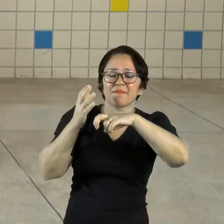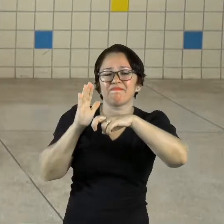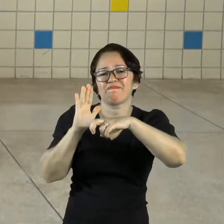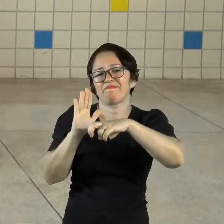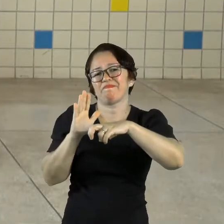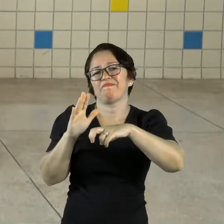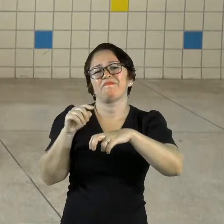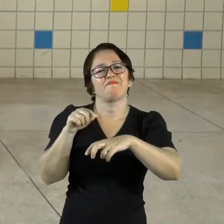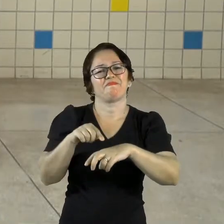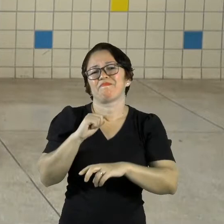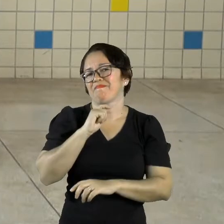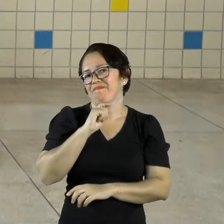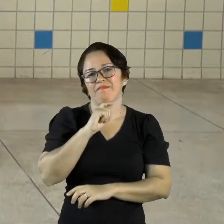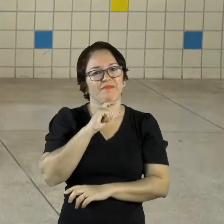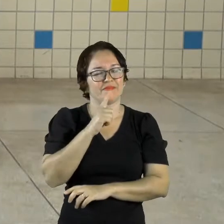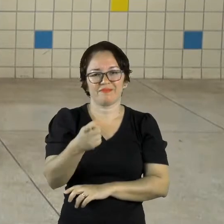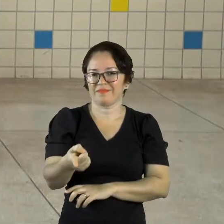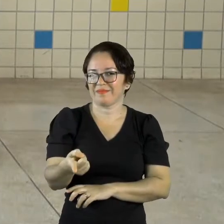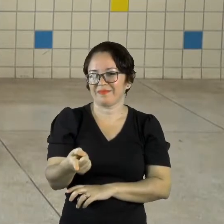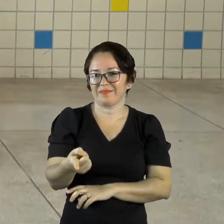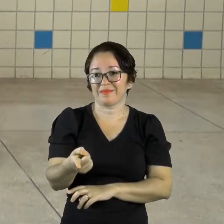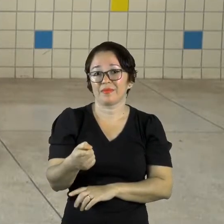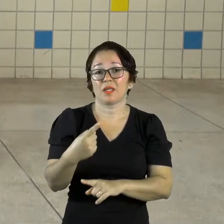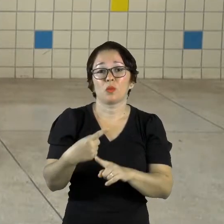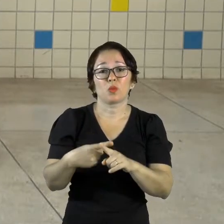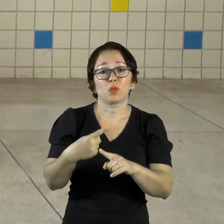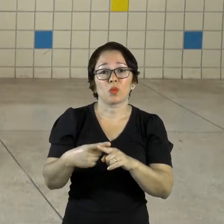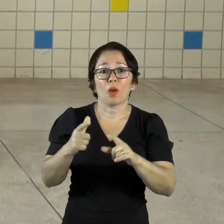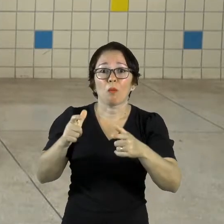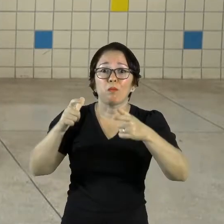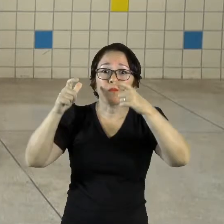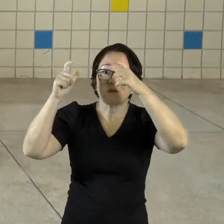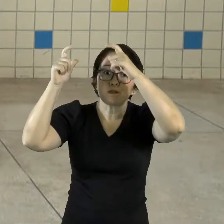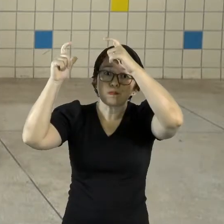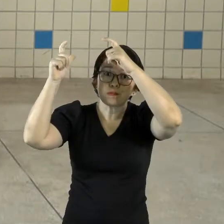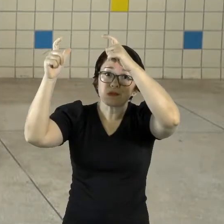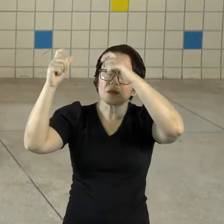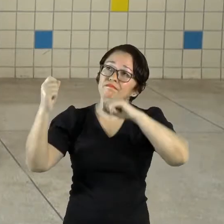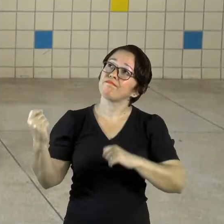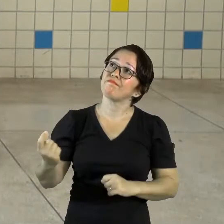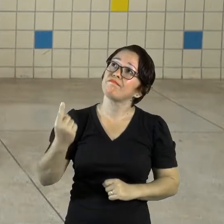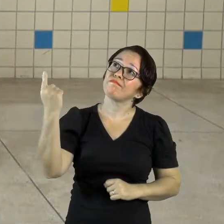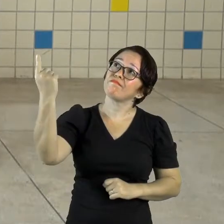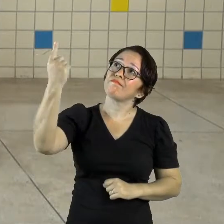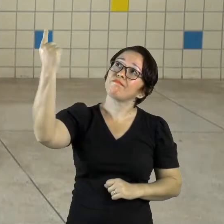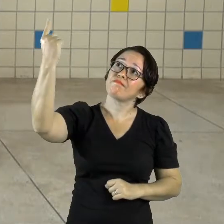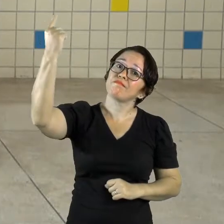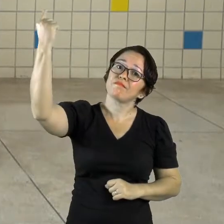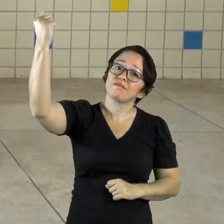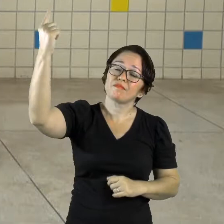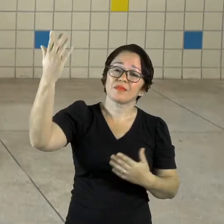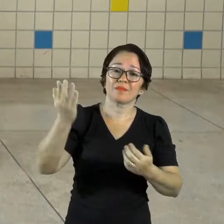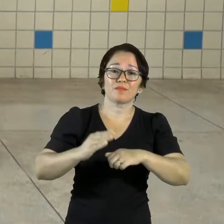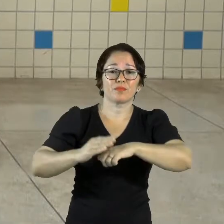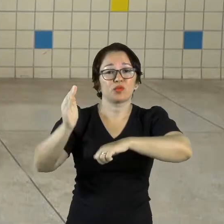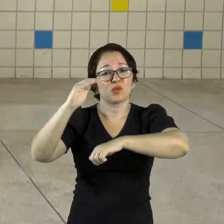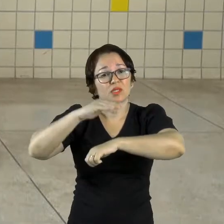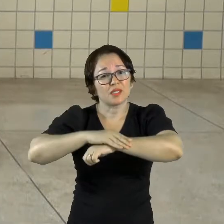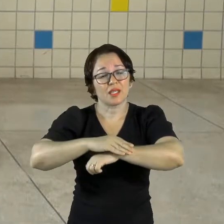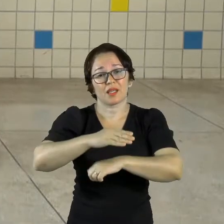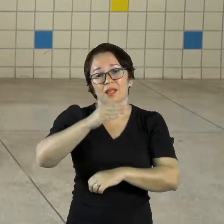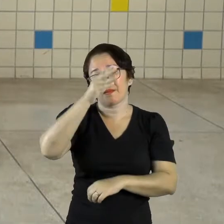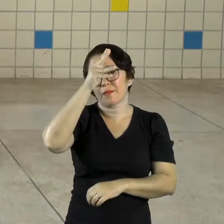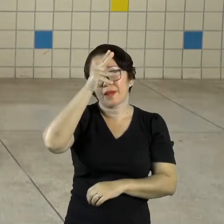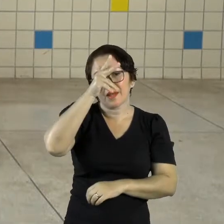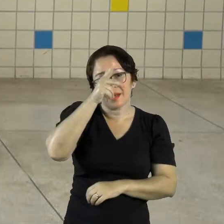não conseguiu, porque o bolo está bem lá no alto. E o sapo, a